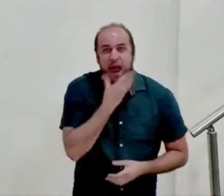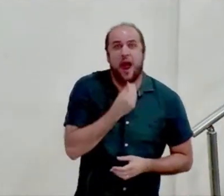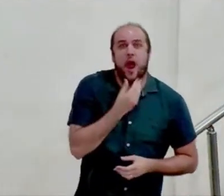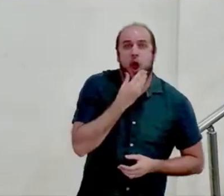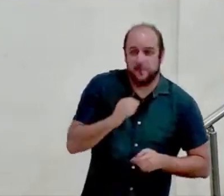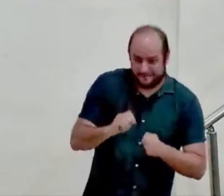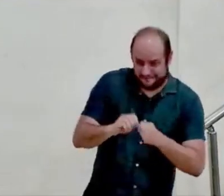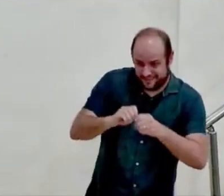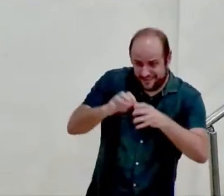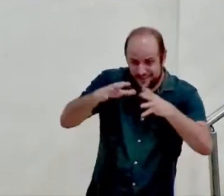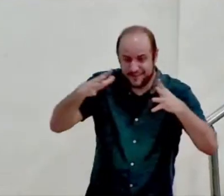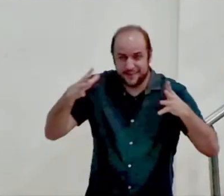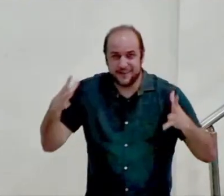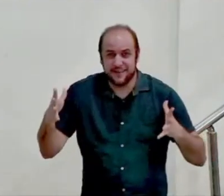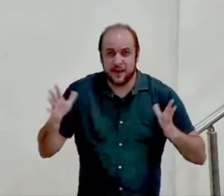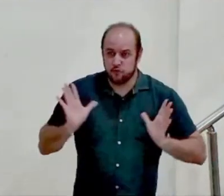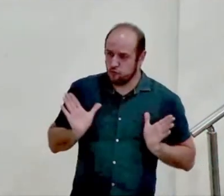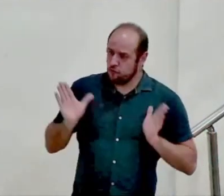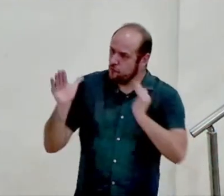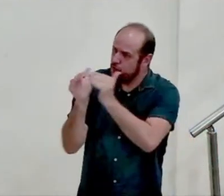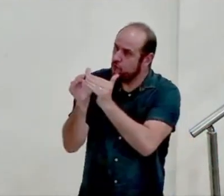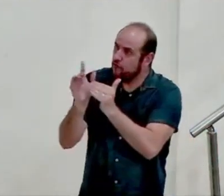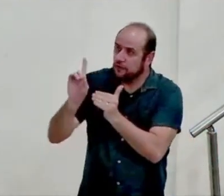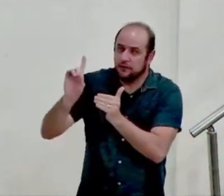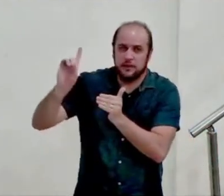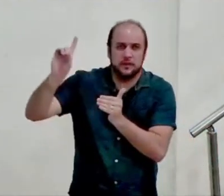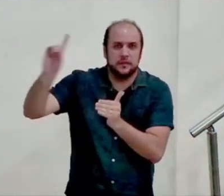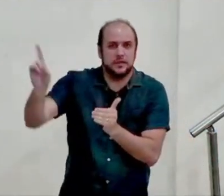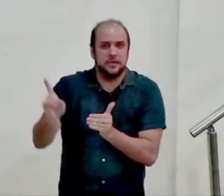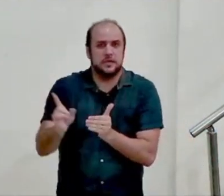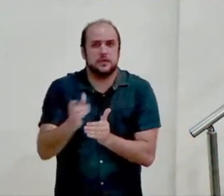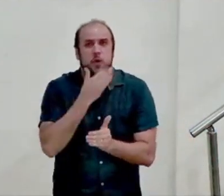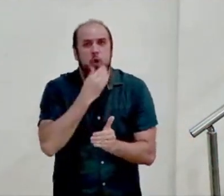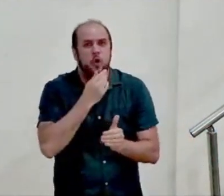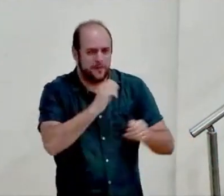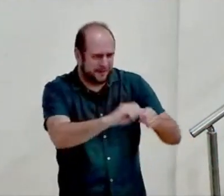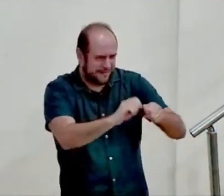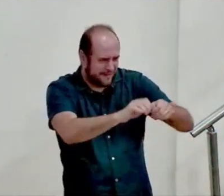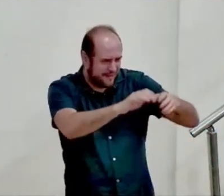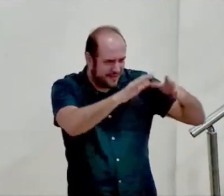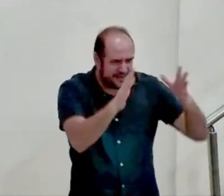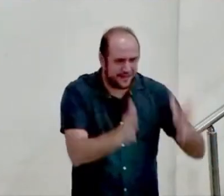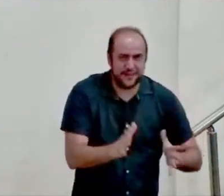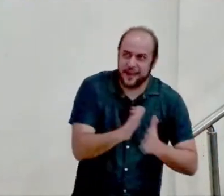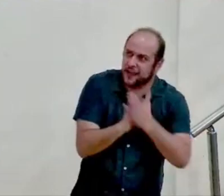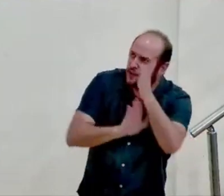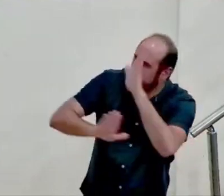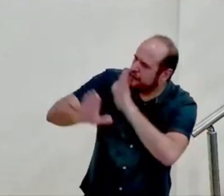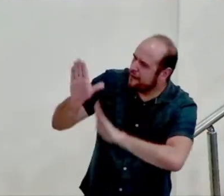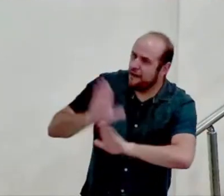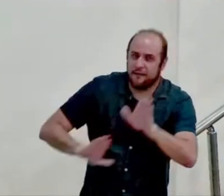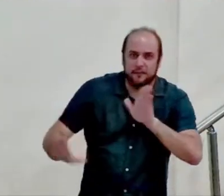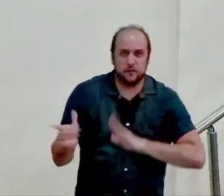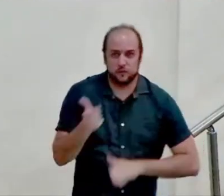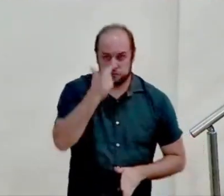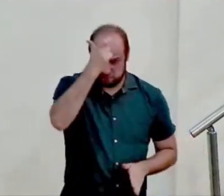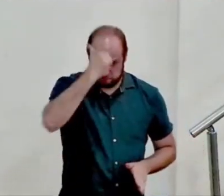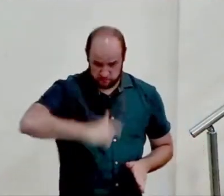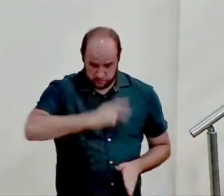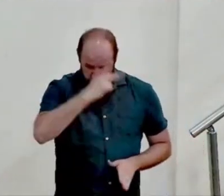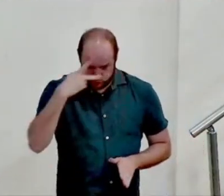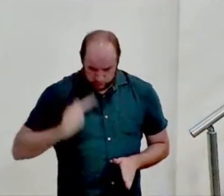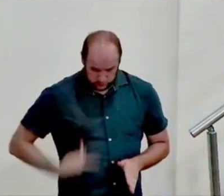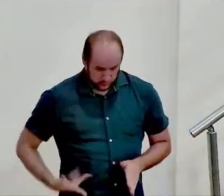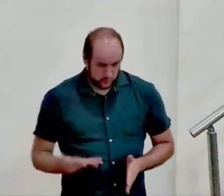criado para Deus. O ser humano, ele foi criado para adoração. O ser humano por si só é